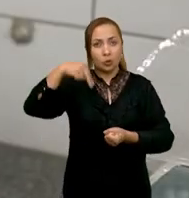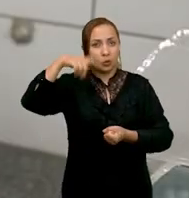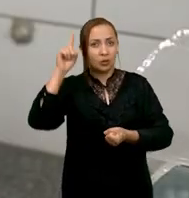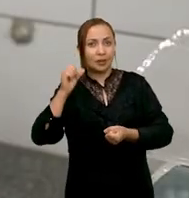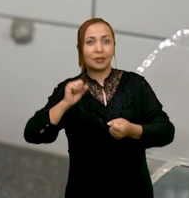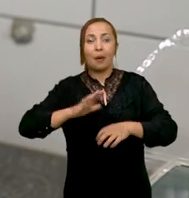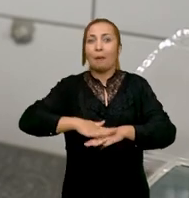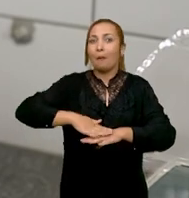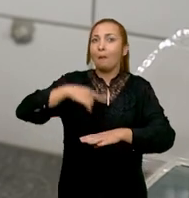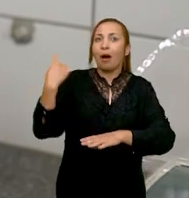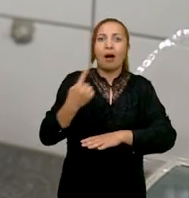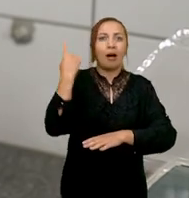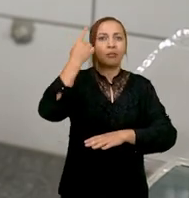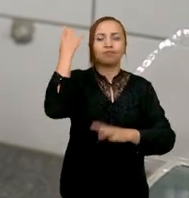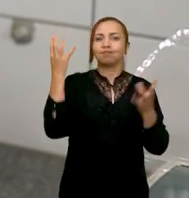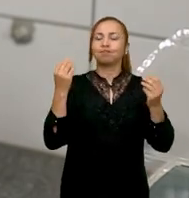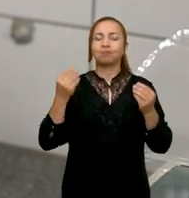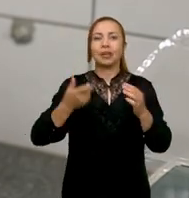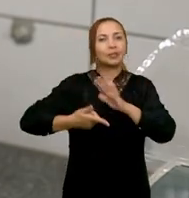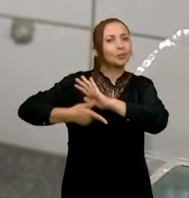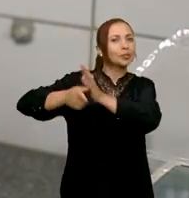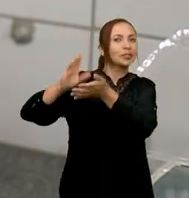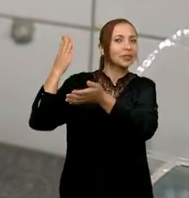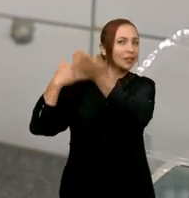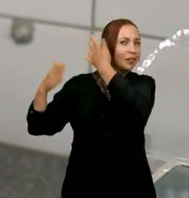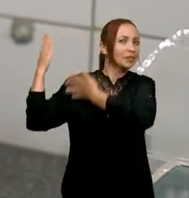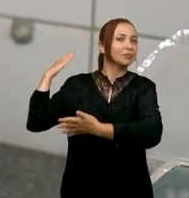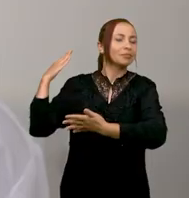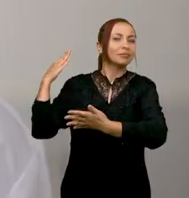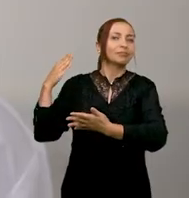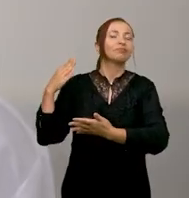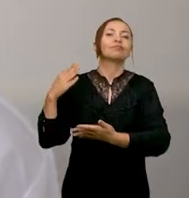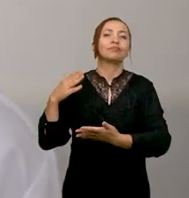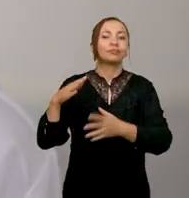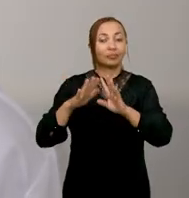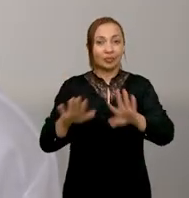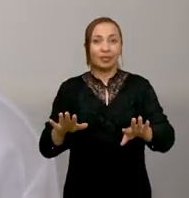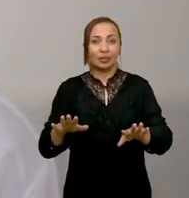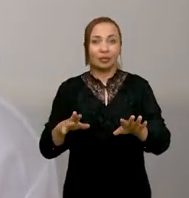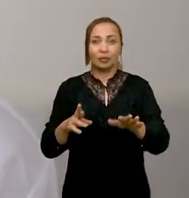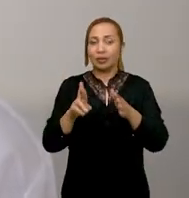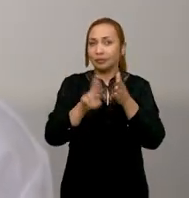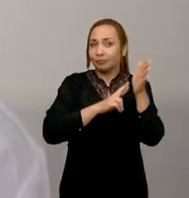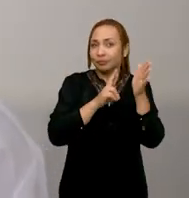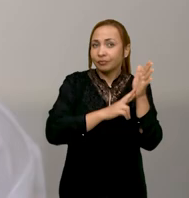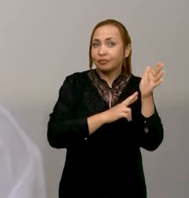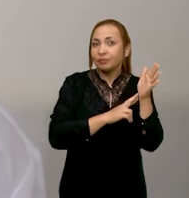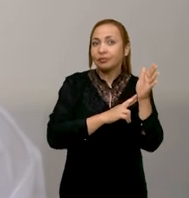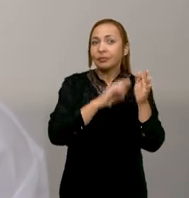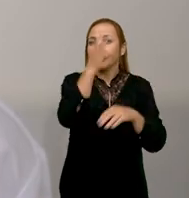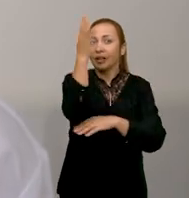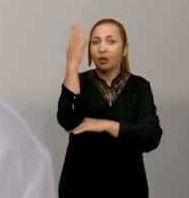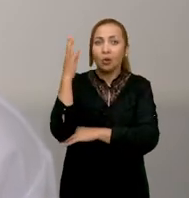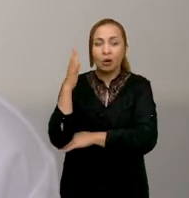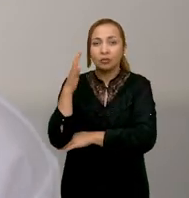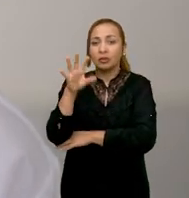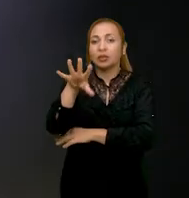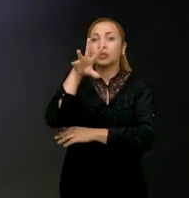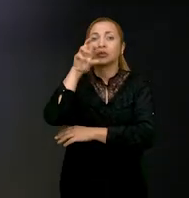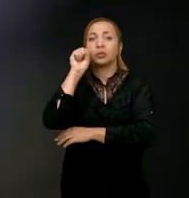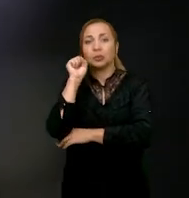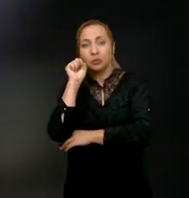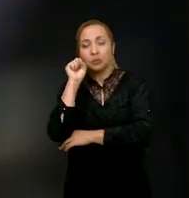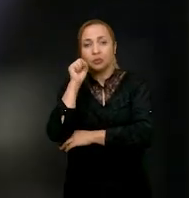especialmente na caatinga, aumentaram muito em comparação às décadas anteriores. E isso foi registrado na razão isotópica do